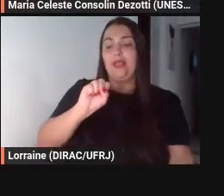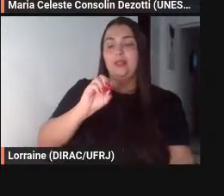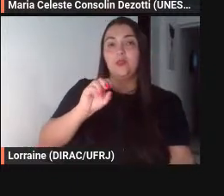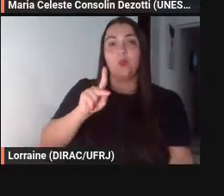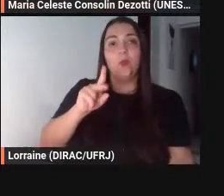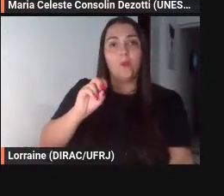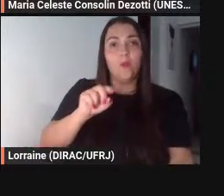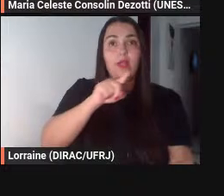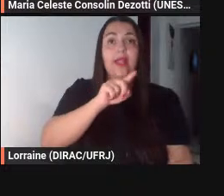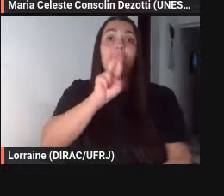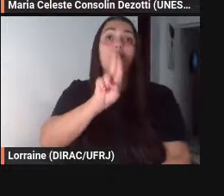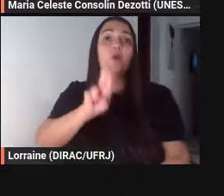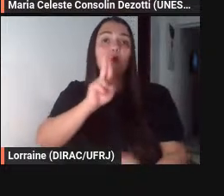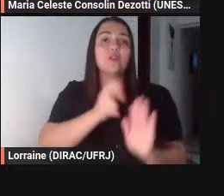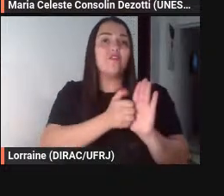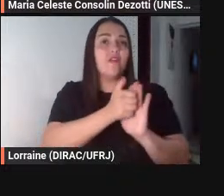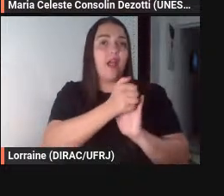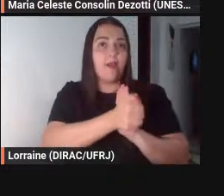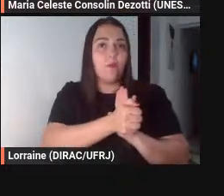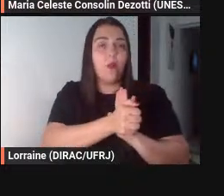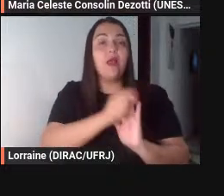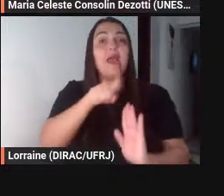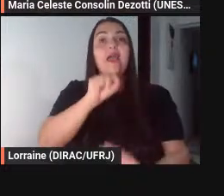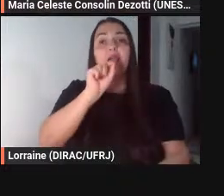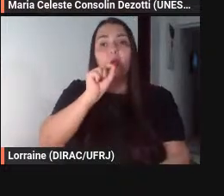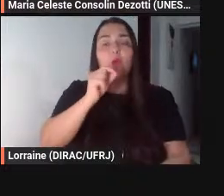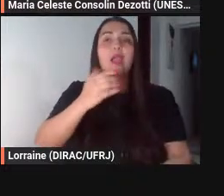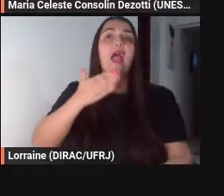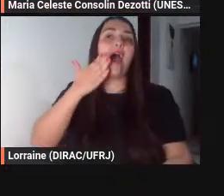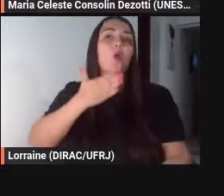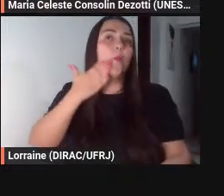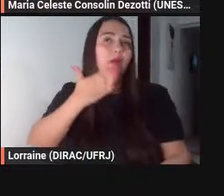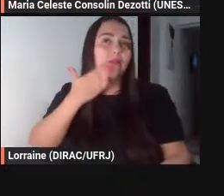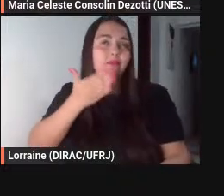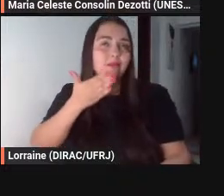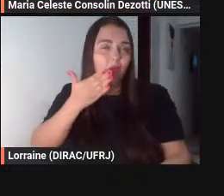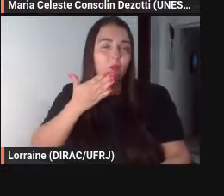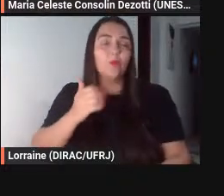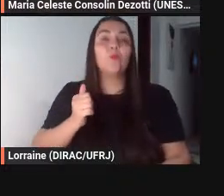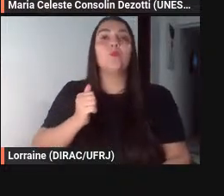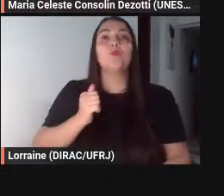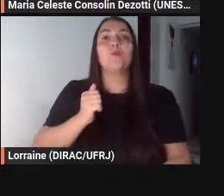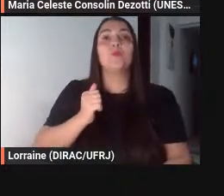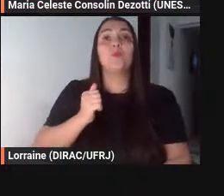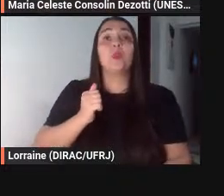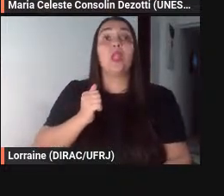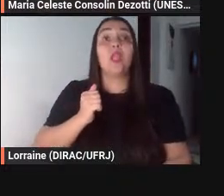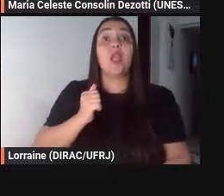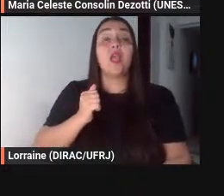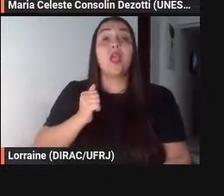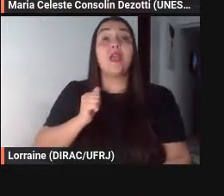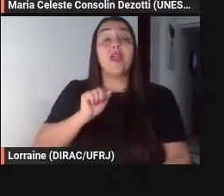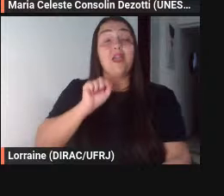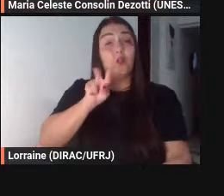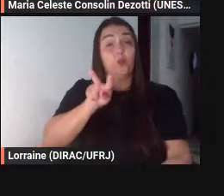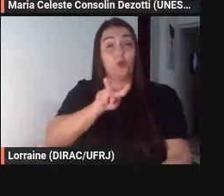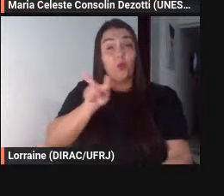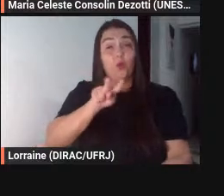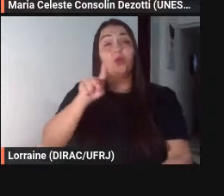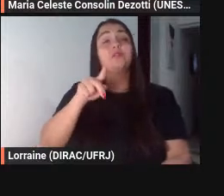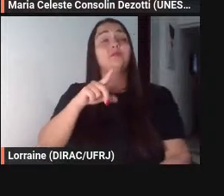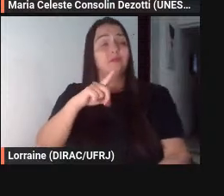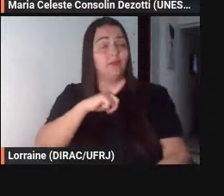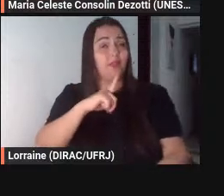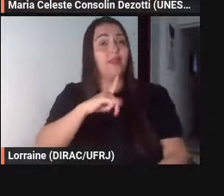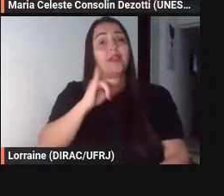fábula como argumentação nos dois casos eu tenho narrativas que estão